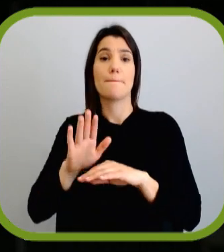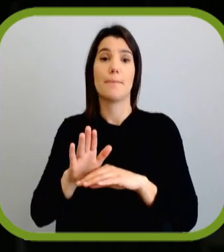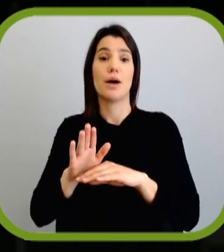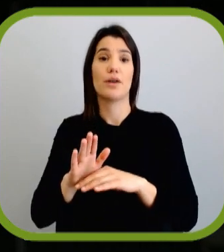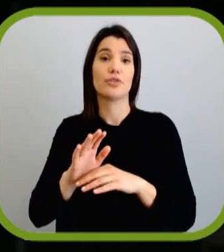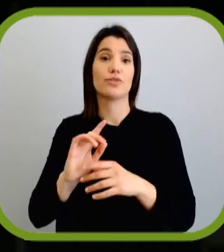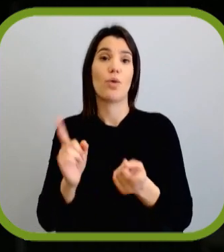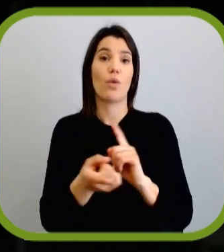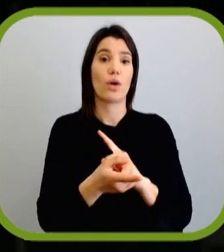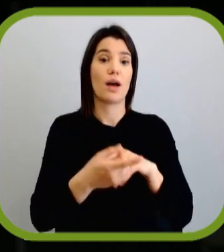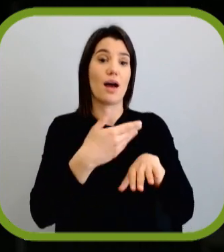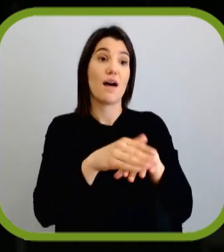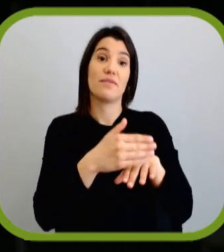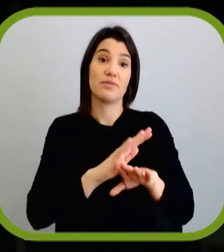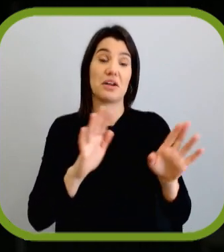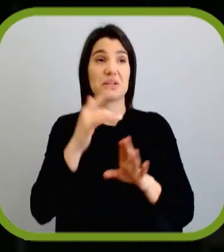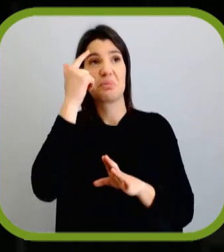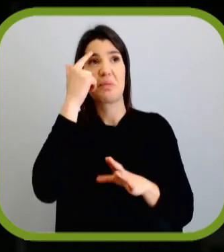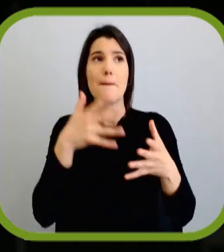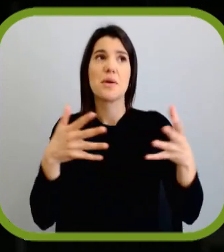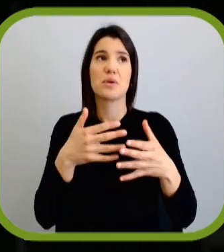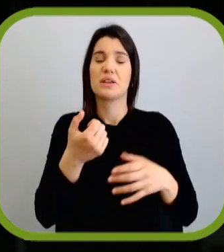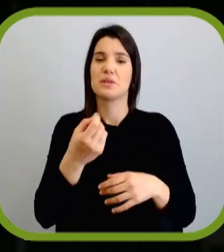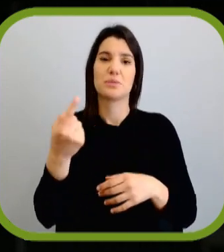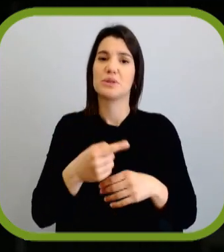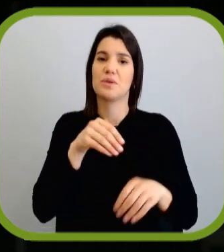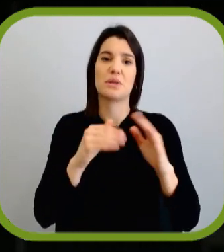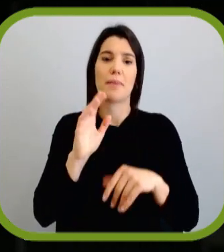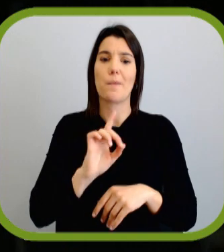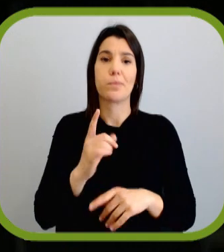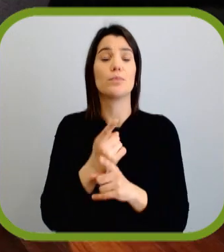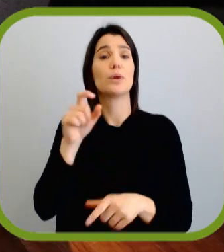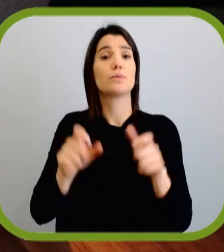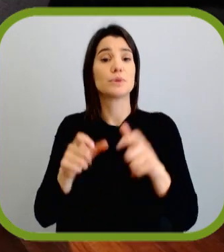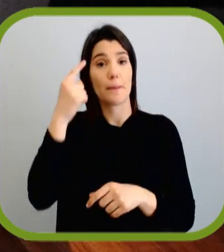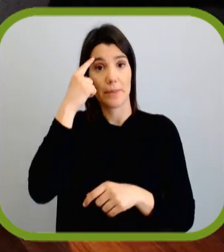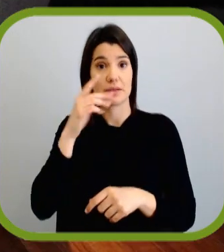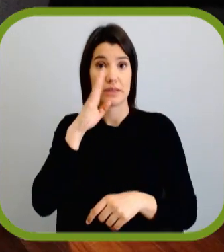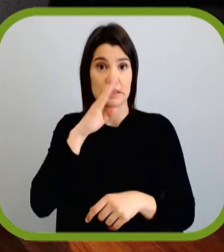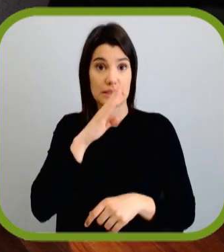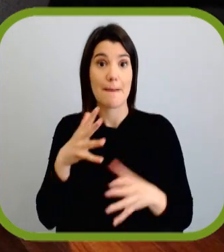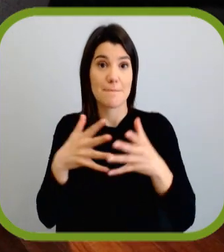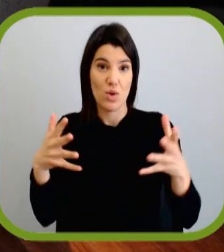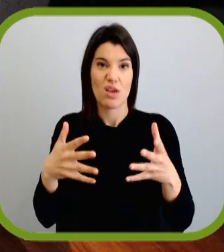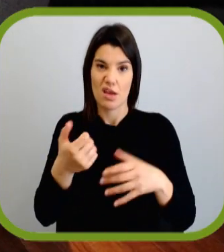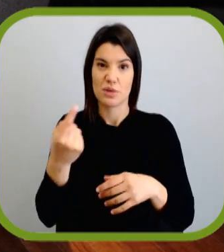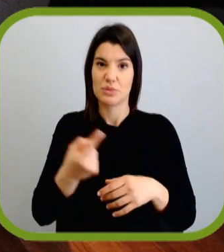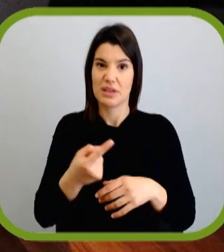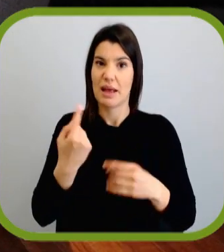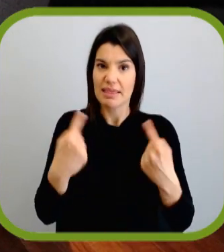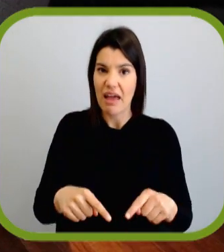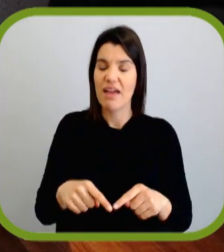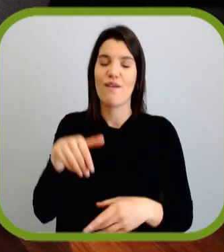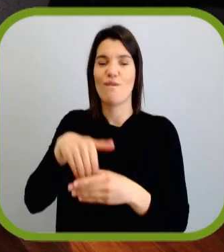mas, pelo contrário, afastou-se a ideia de que podia ser uma ideia absoluta, exatamente porque os eleitores, se pensassem que podia ser uma ideia absoluta, talvez não